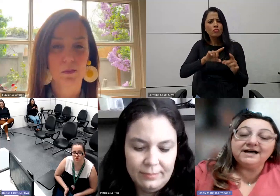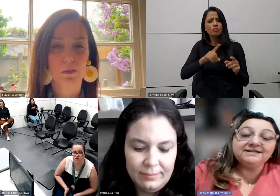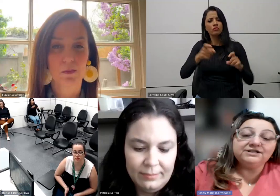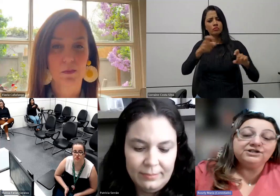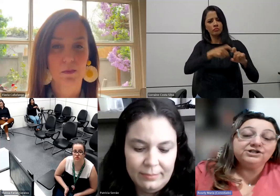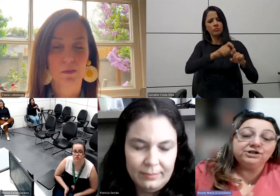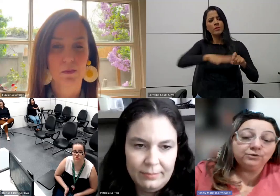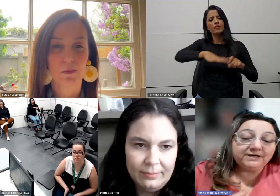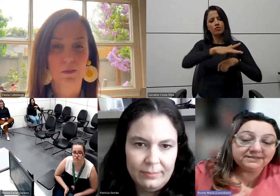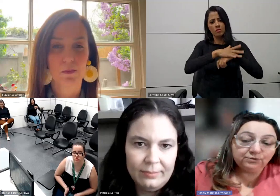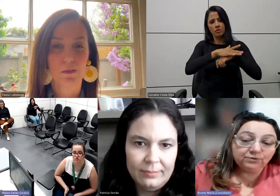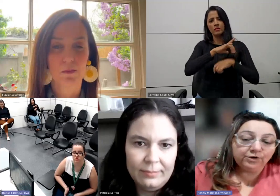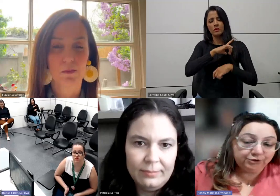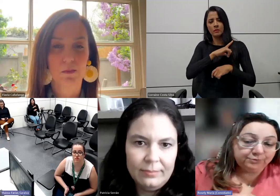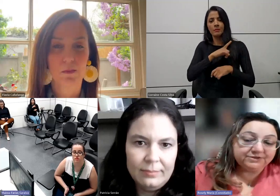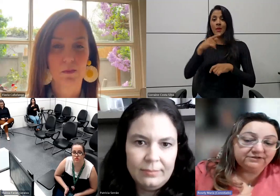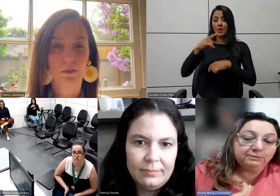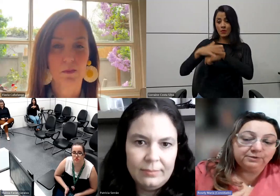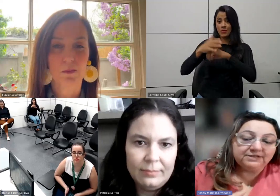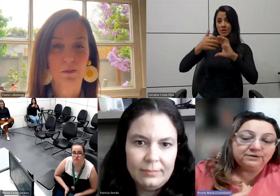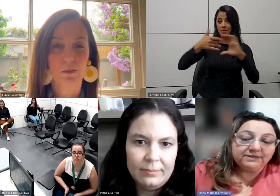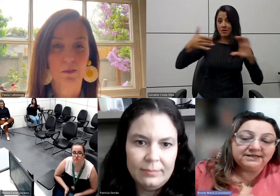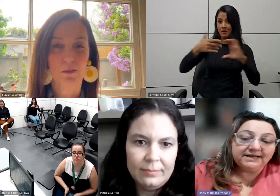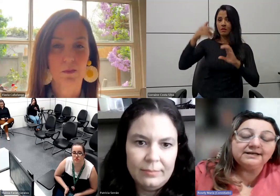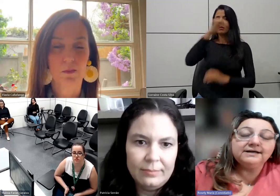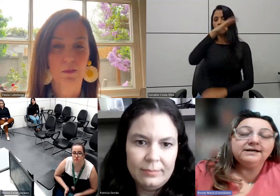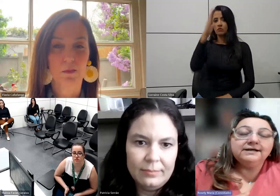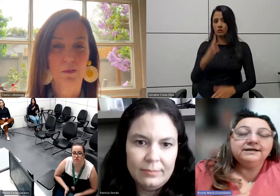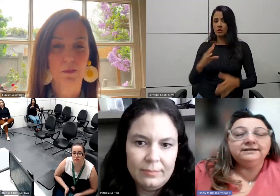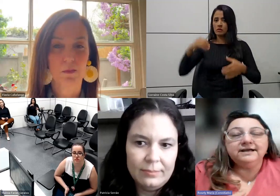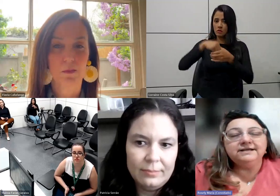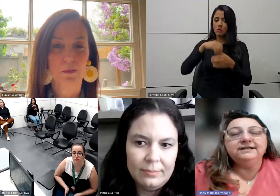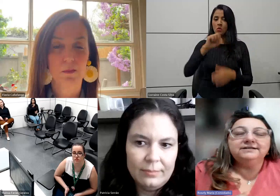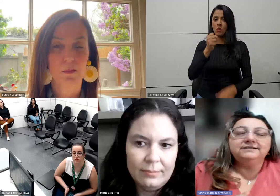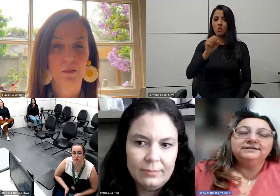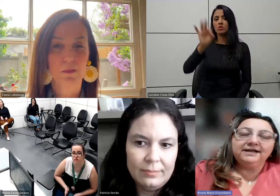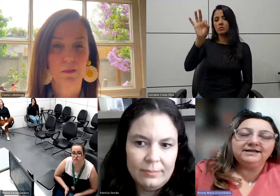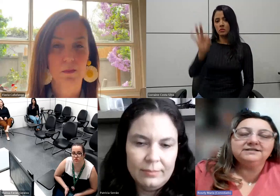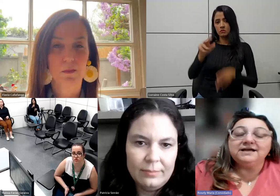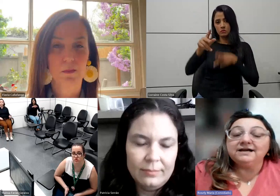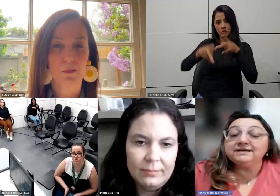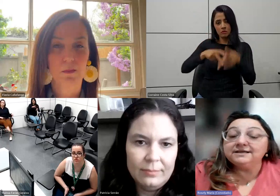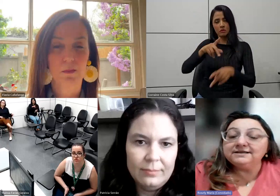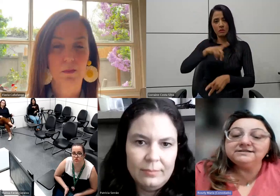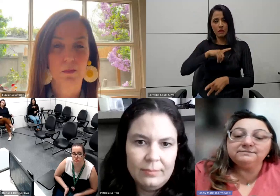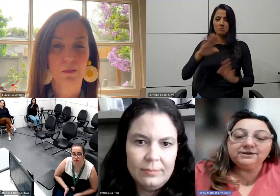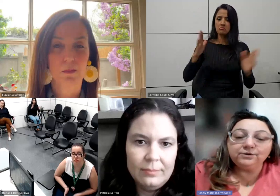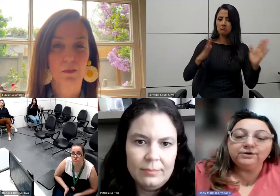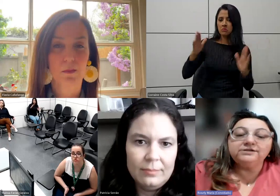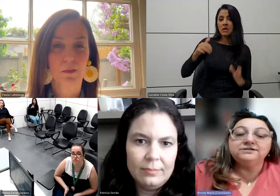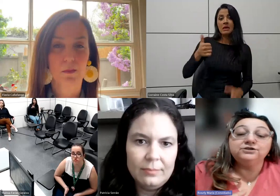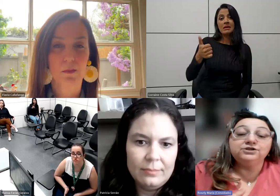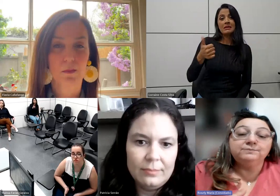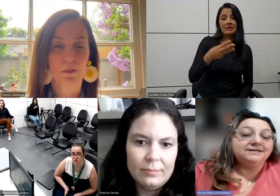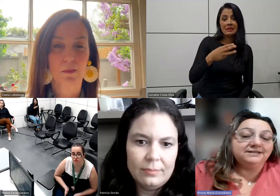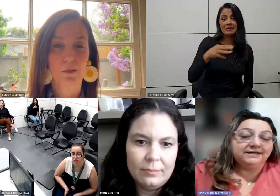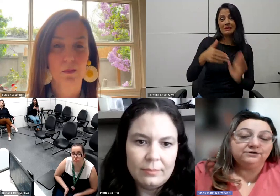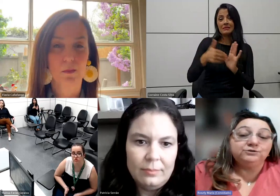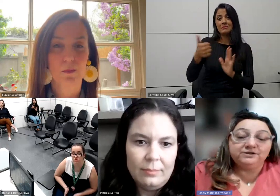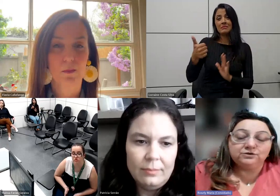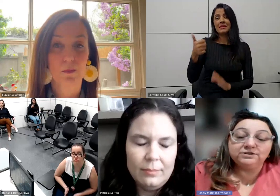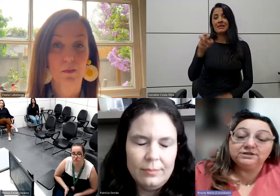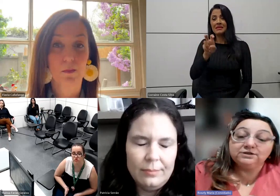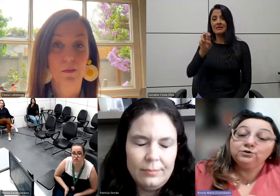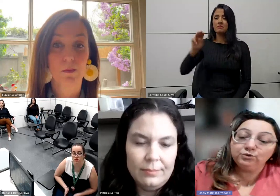Então, as doenças raras atingem, no Brasil, 8% da população brasileira, que está aí entre 13 a 15 milhões de